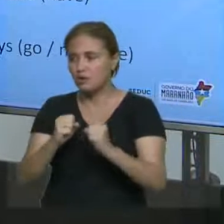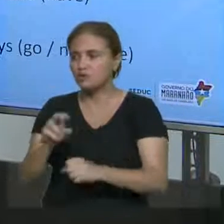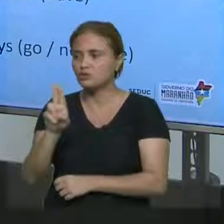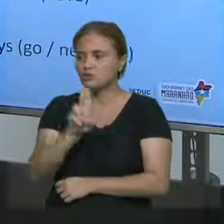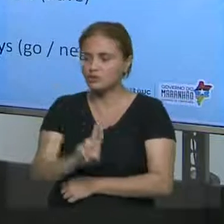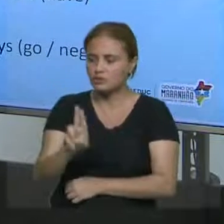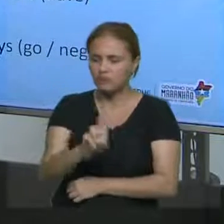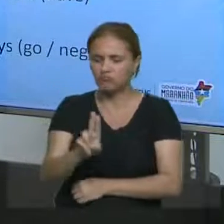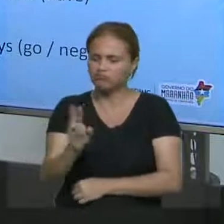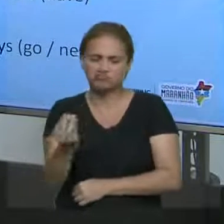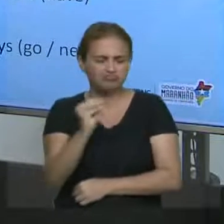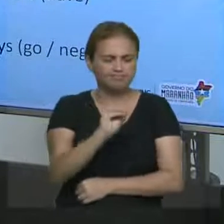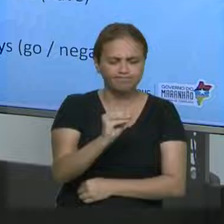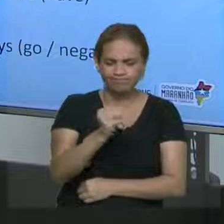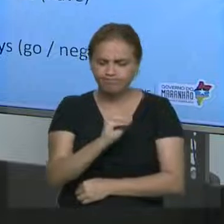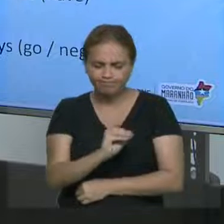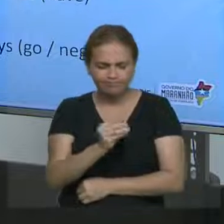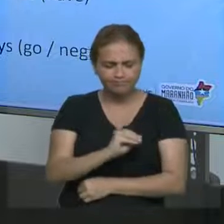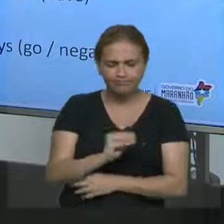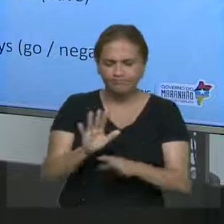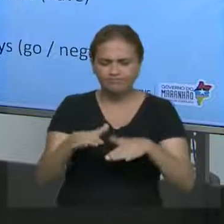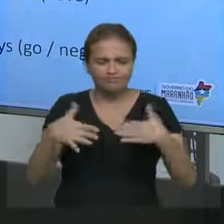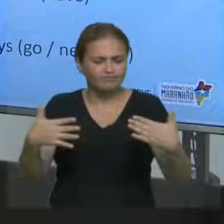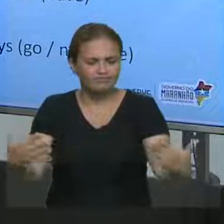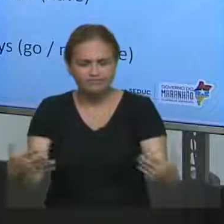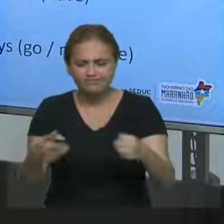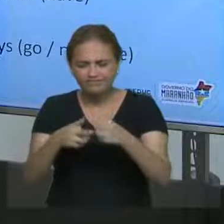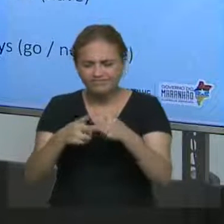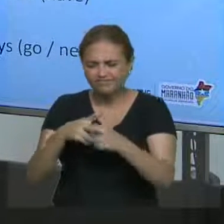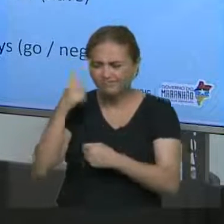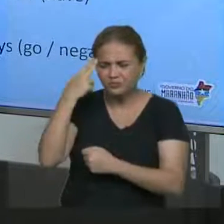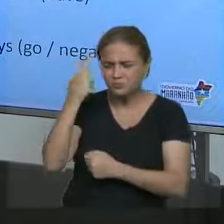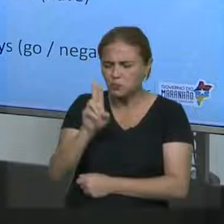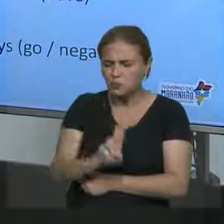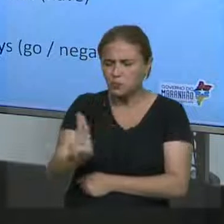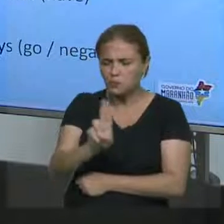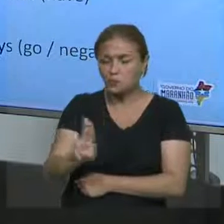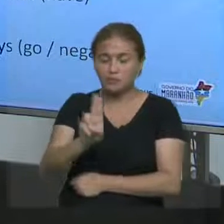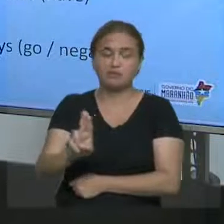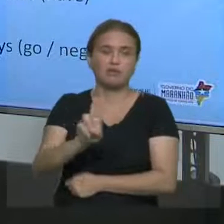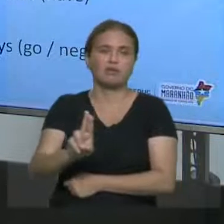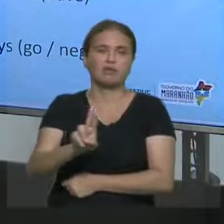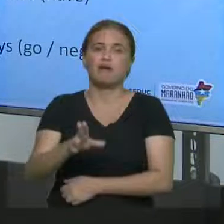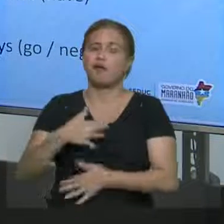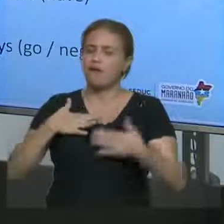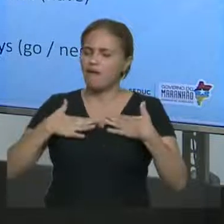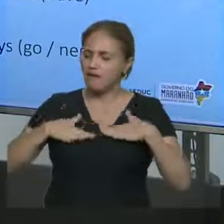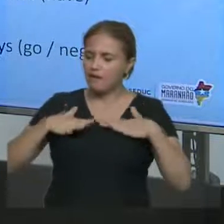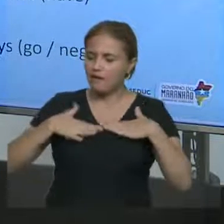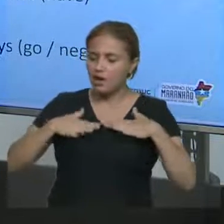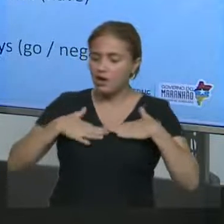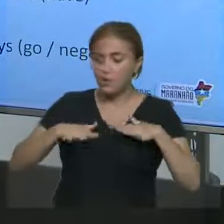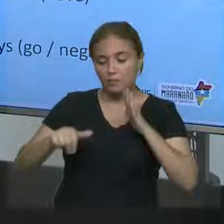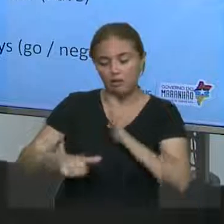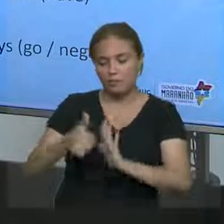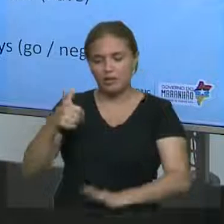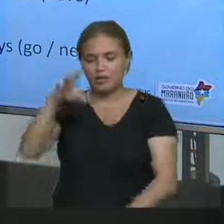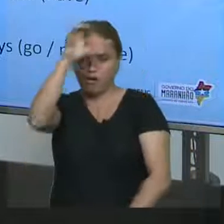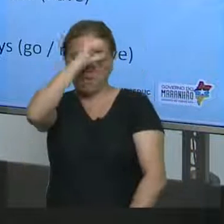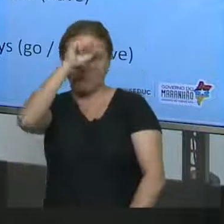ah, eu vou botar esse, não vou botar esse, vou botar o verbo na fórmula normal, tá bom? Porque eu quero que vocês não se preocupem logo com tradução.